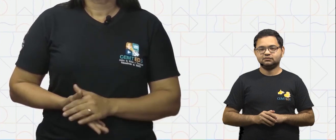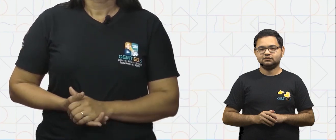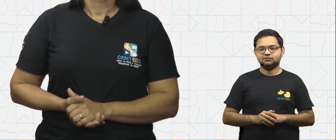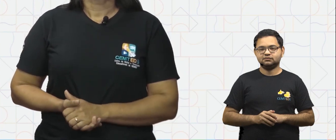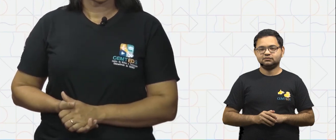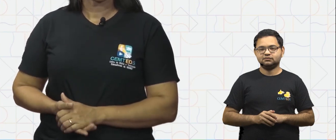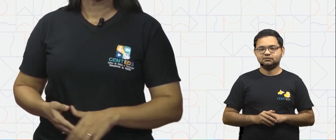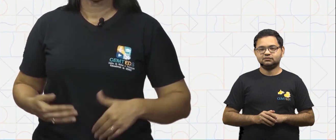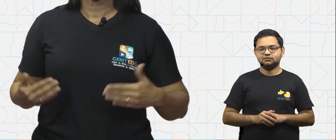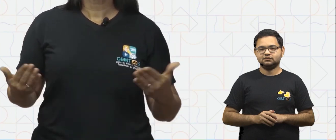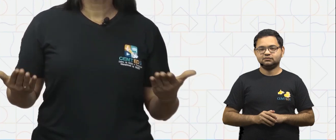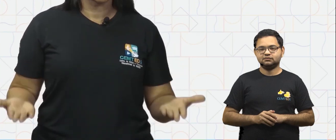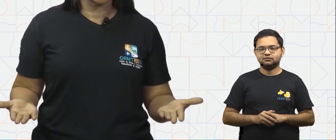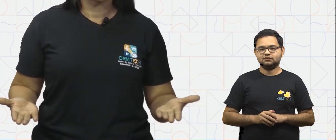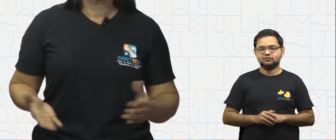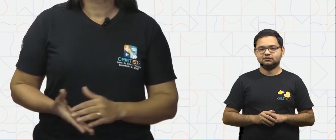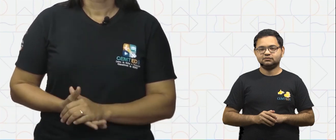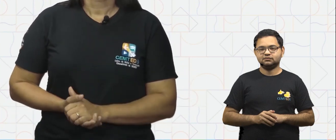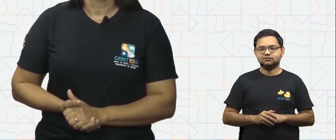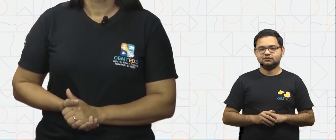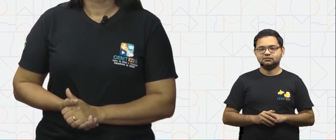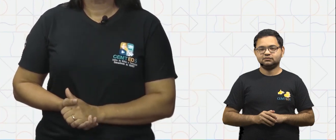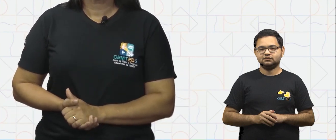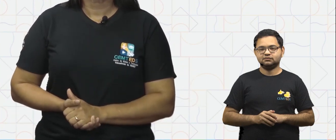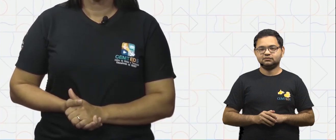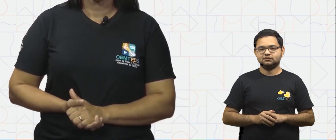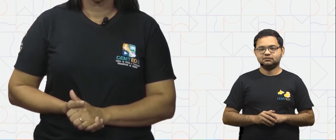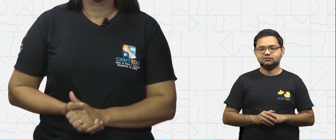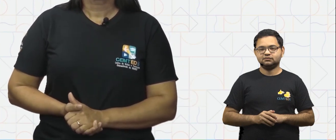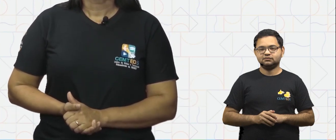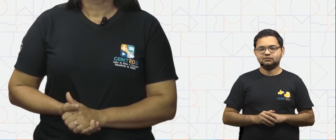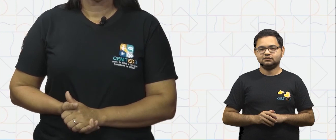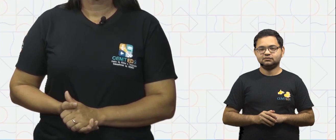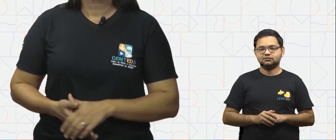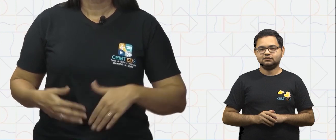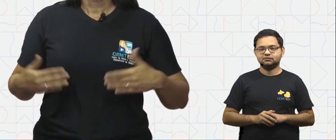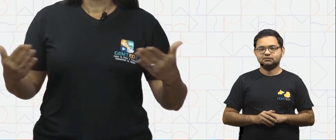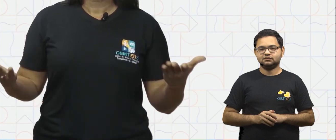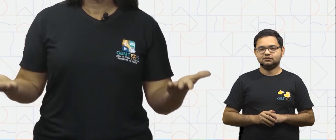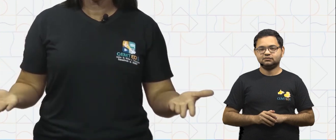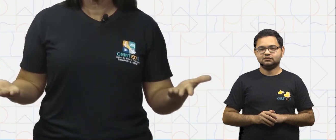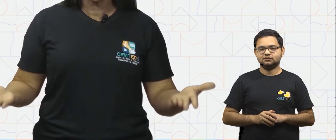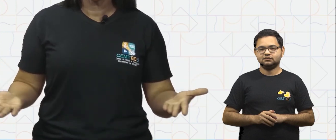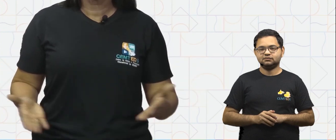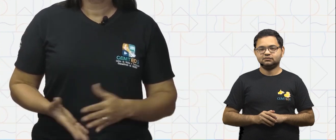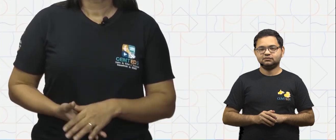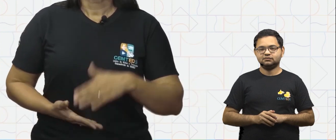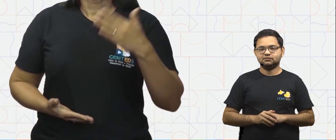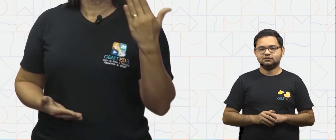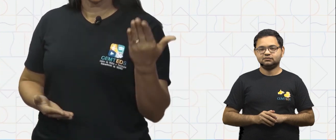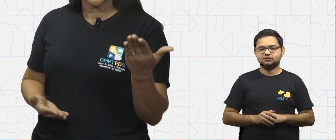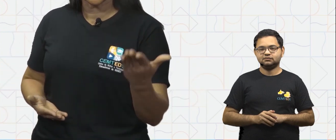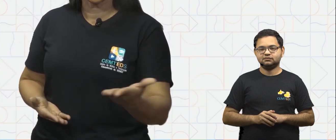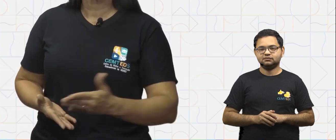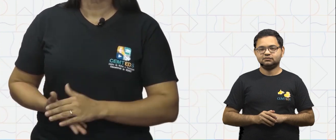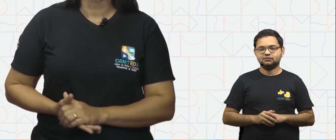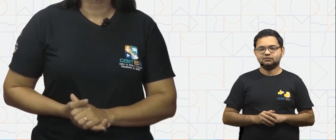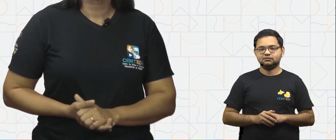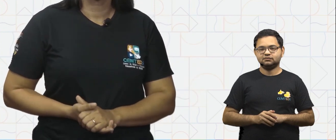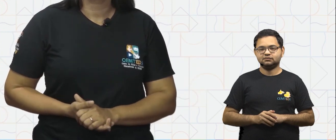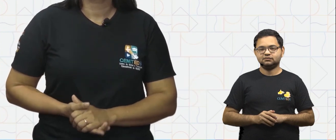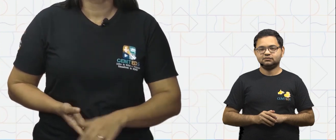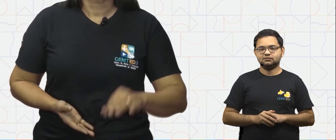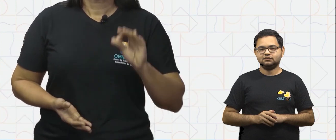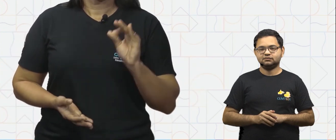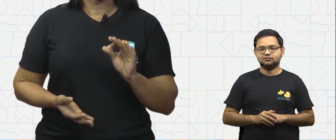menor marca as horas e o ponteiro maior marca os minutos. E no relógio